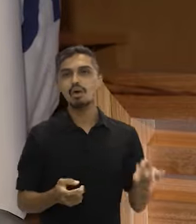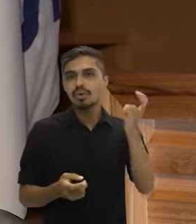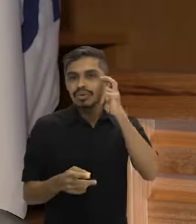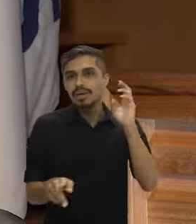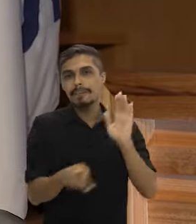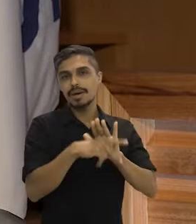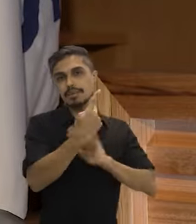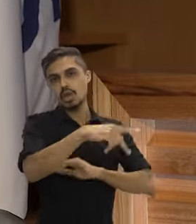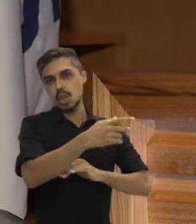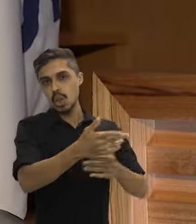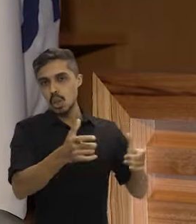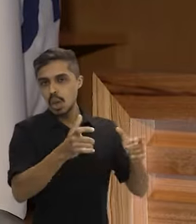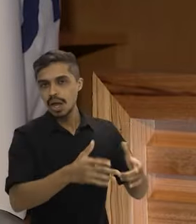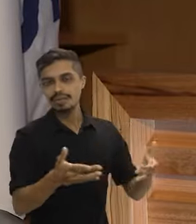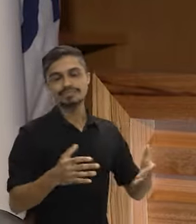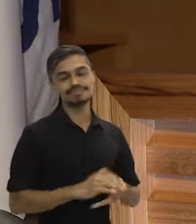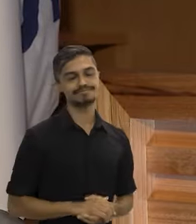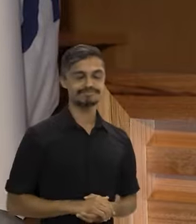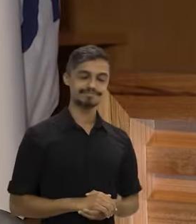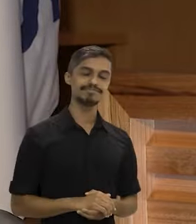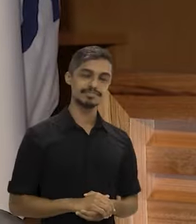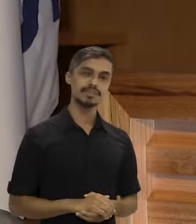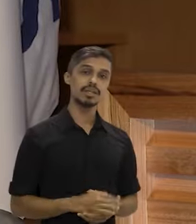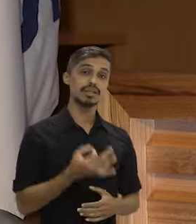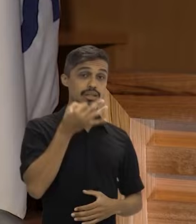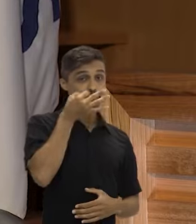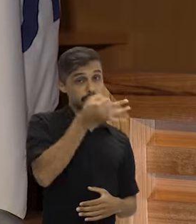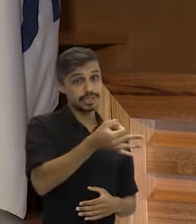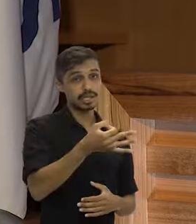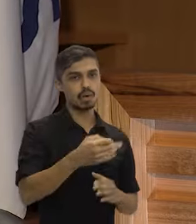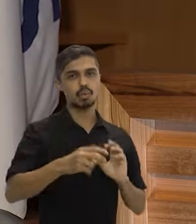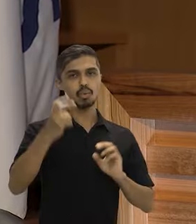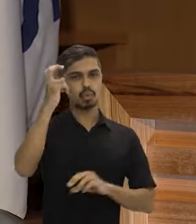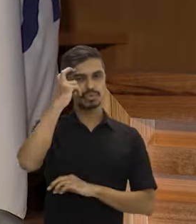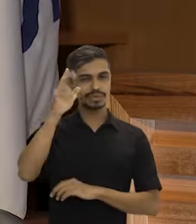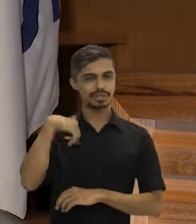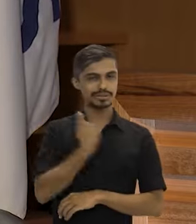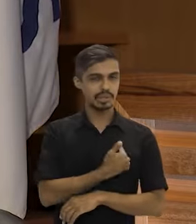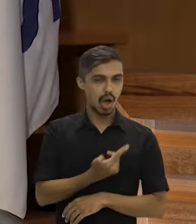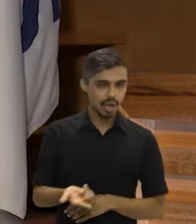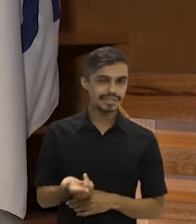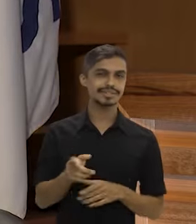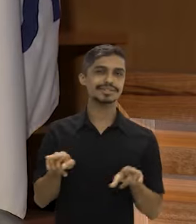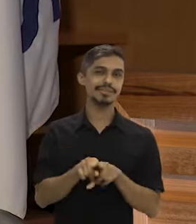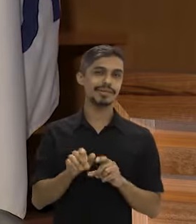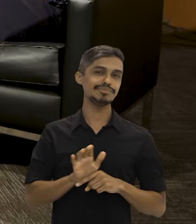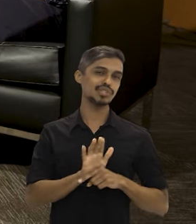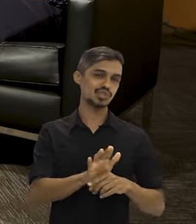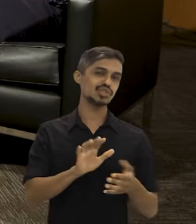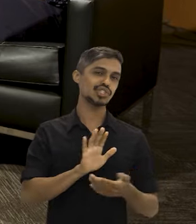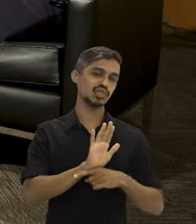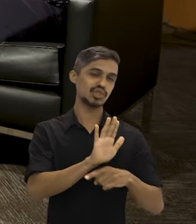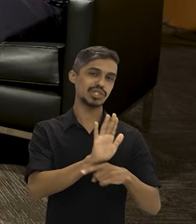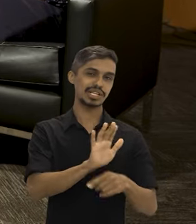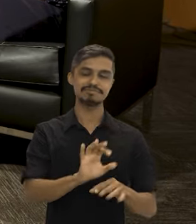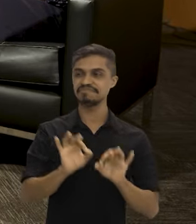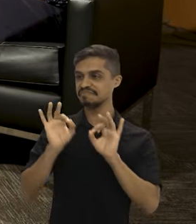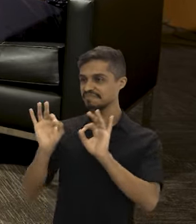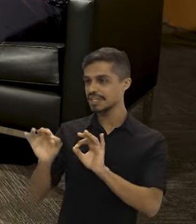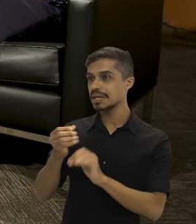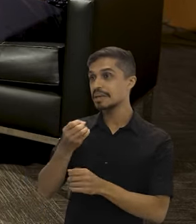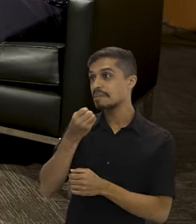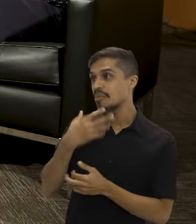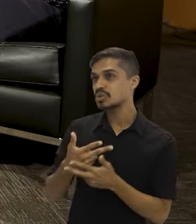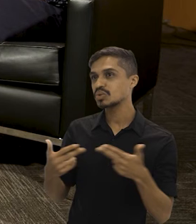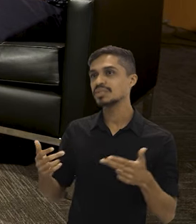cultura da sua região. Portanto, também do ponto de vista cultural, a gente está, o projeto é sustentável. É um